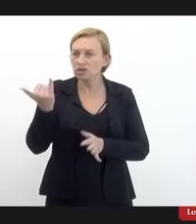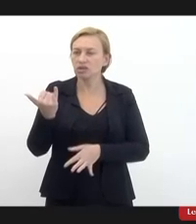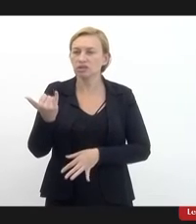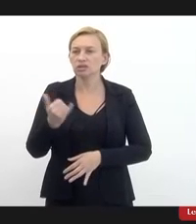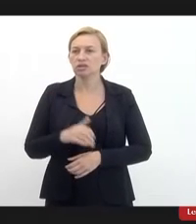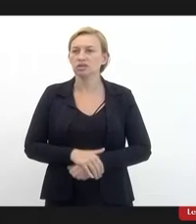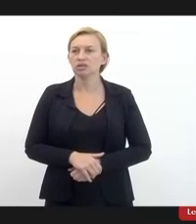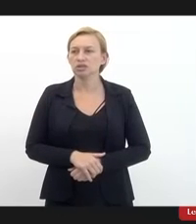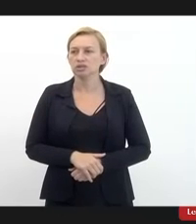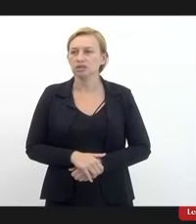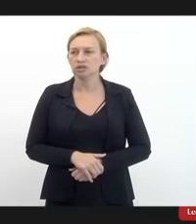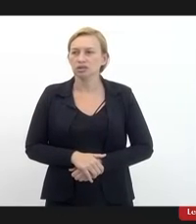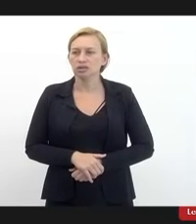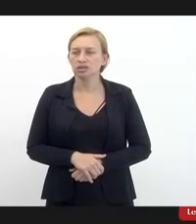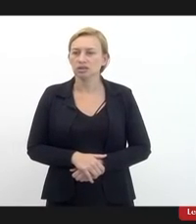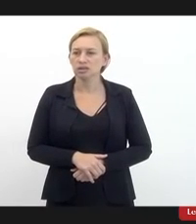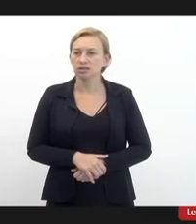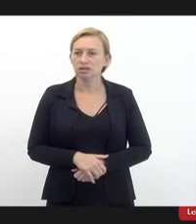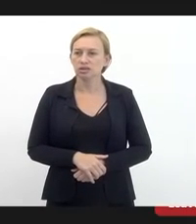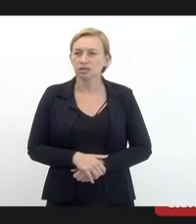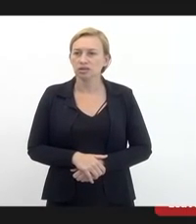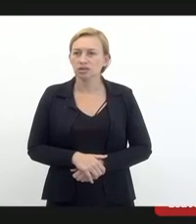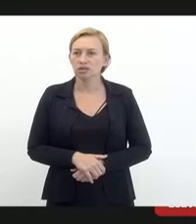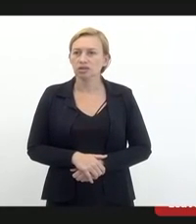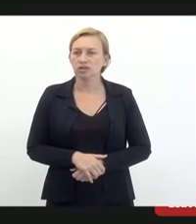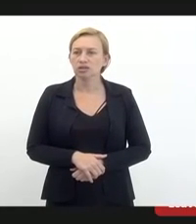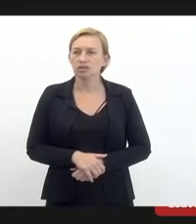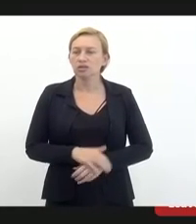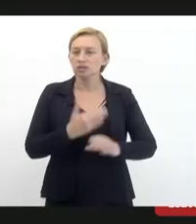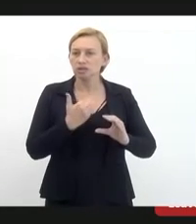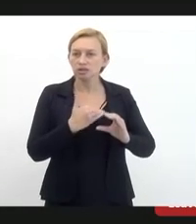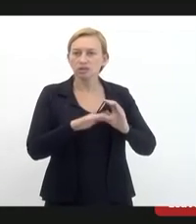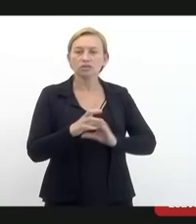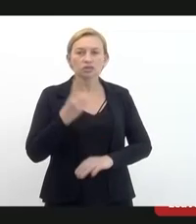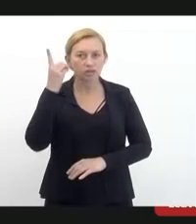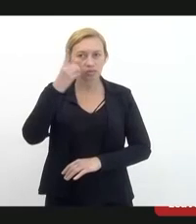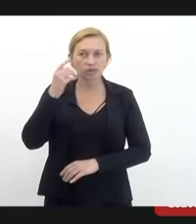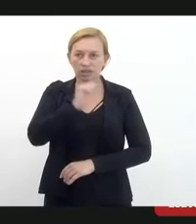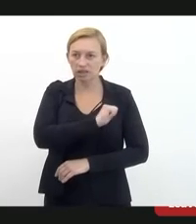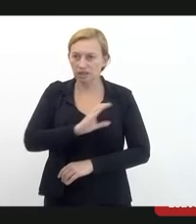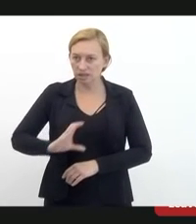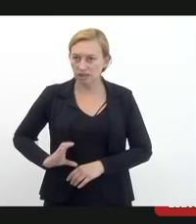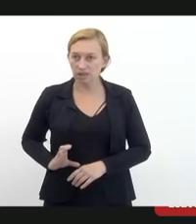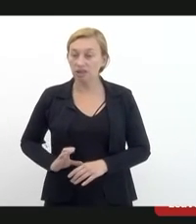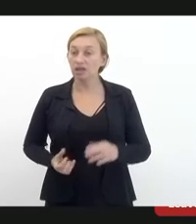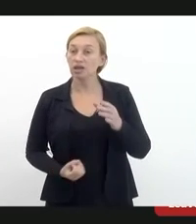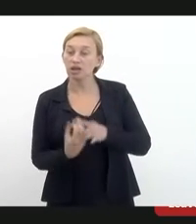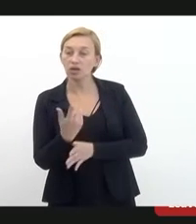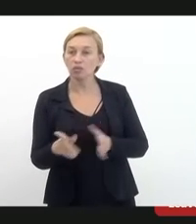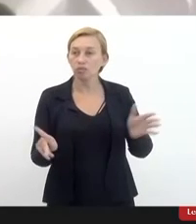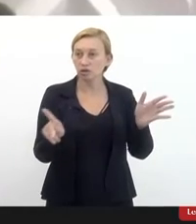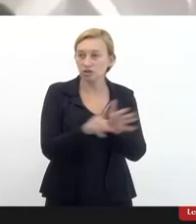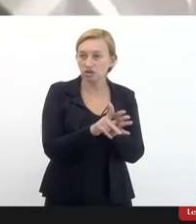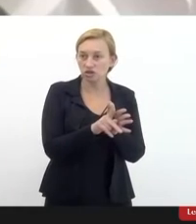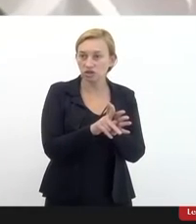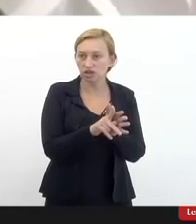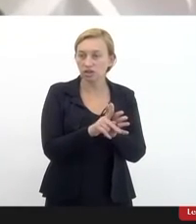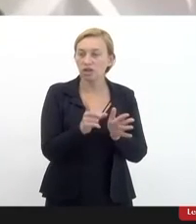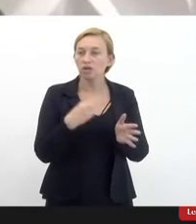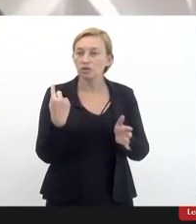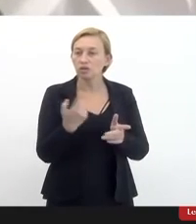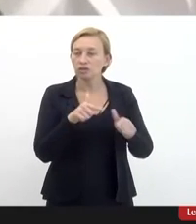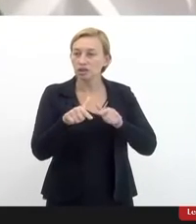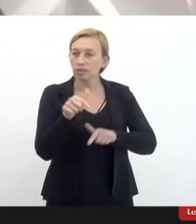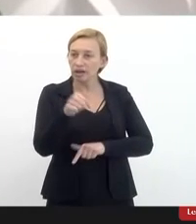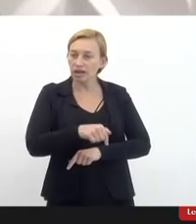vou transmitir vou transmitir ao deputado André Siciliano que é o autor do projeto a nossa função